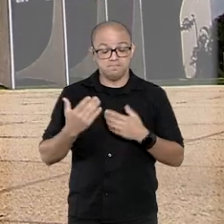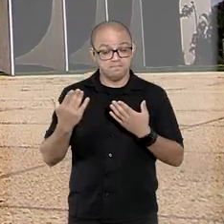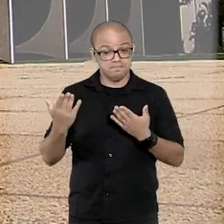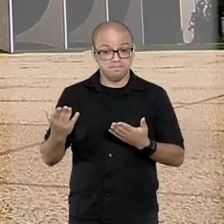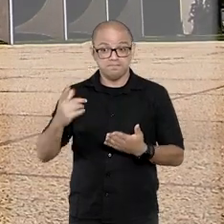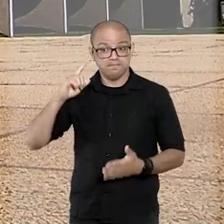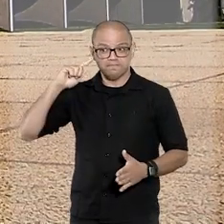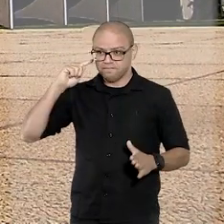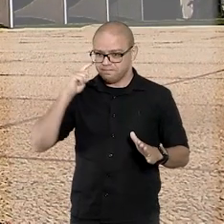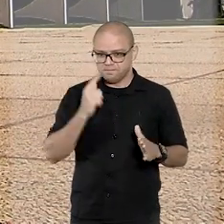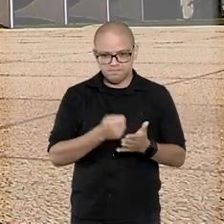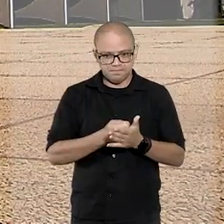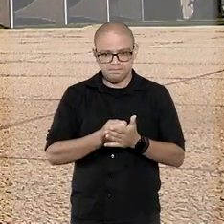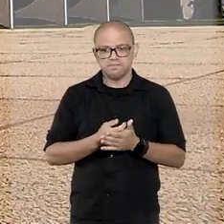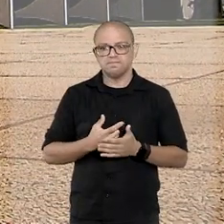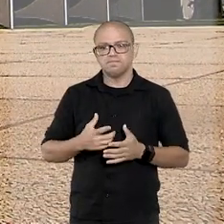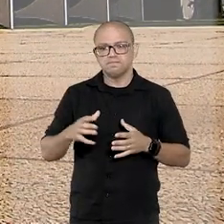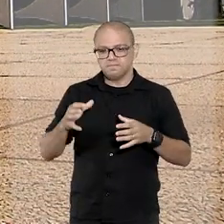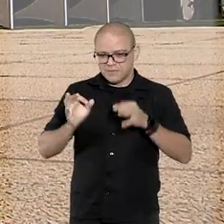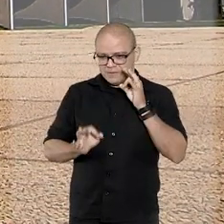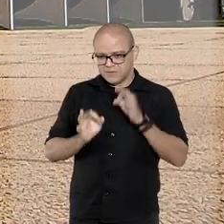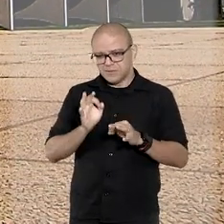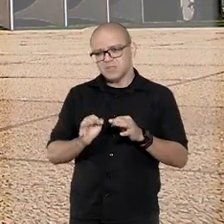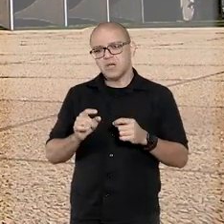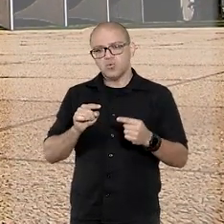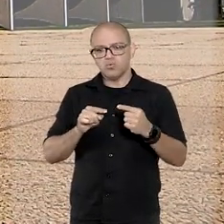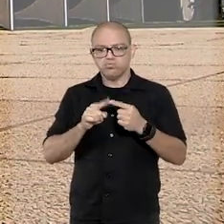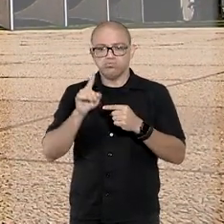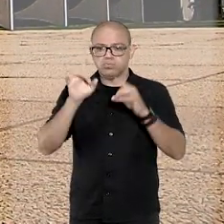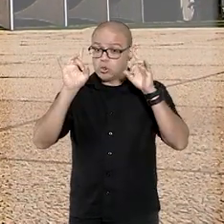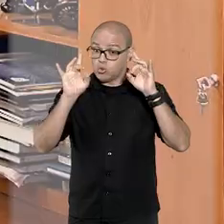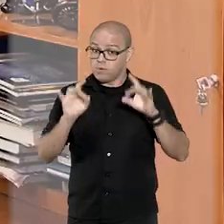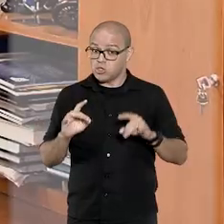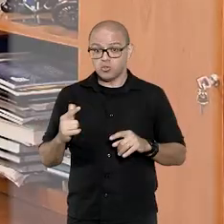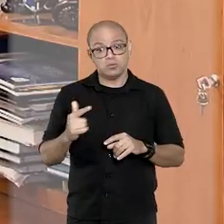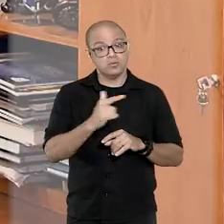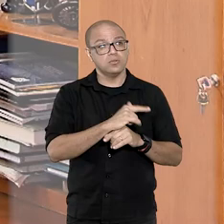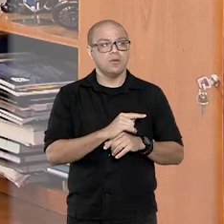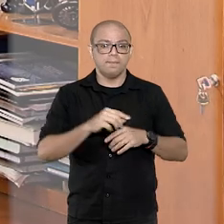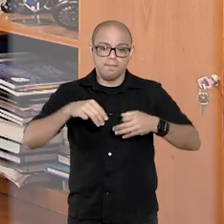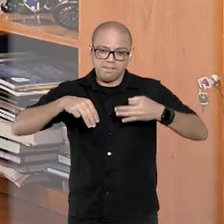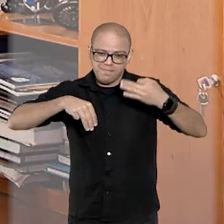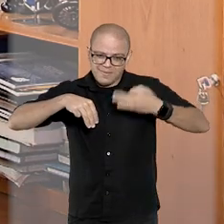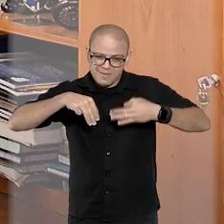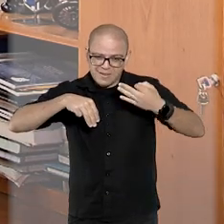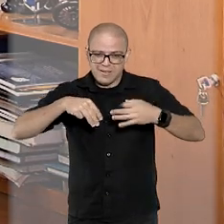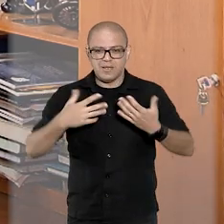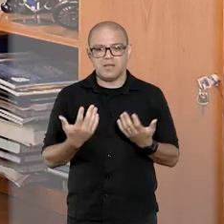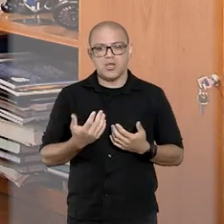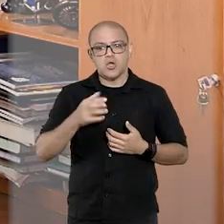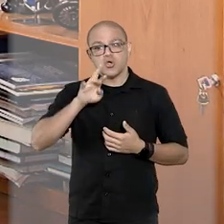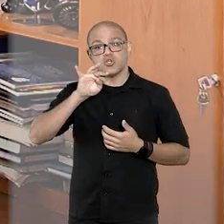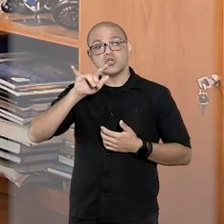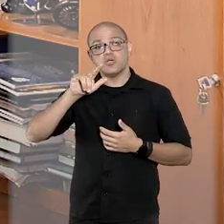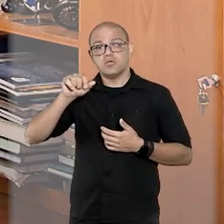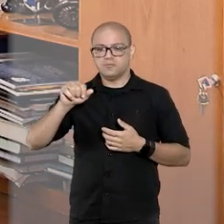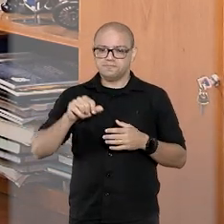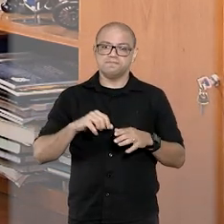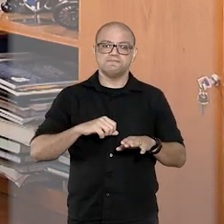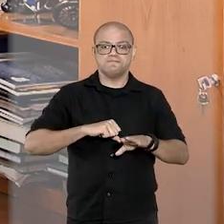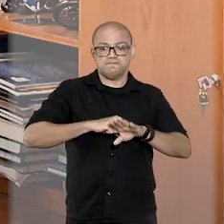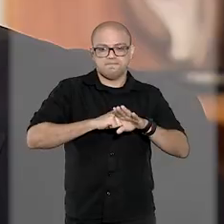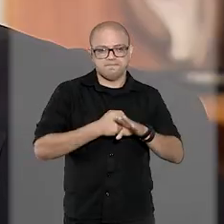a condenação pelo Tribunal do Júri não tem efeito automático, o ministro Rogério Schietti Cruz deferiu liminar